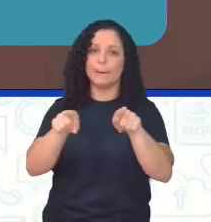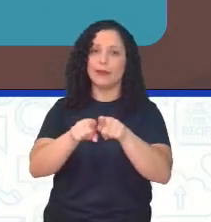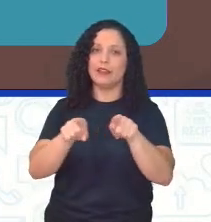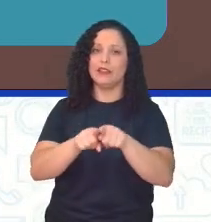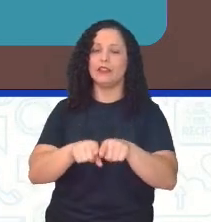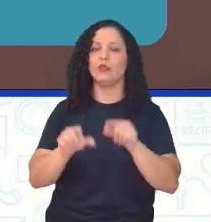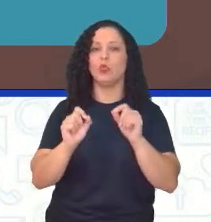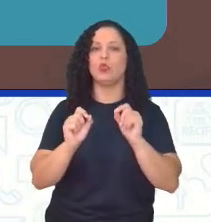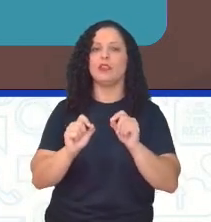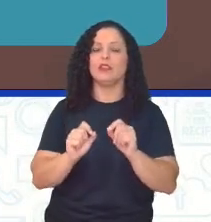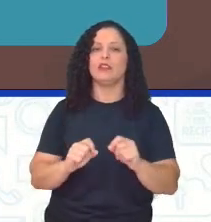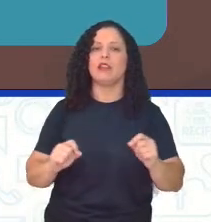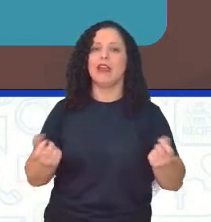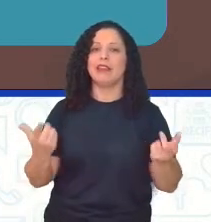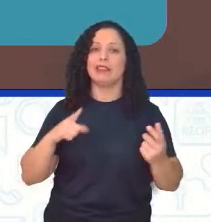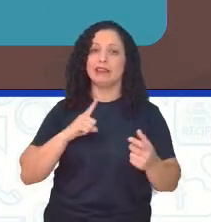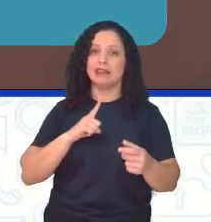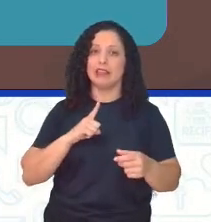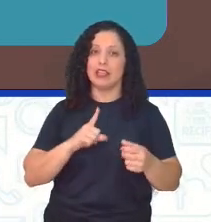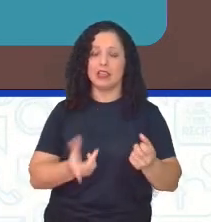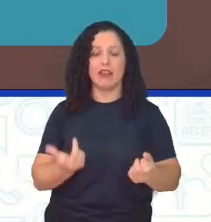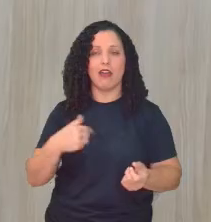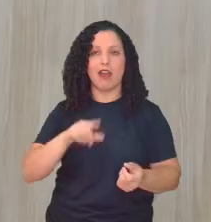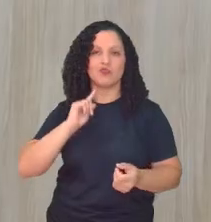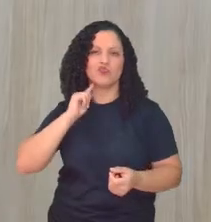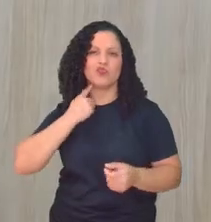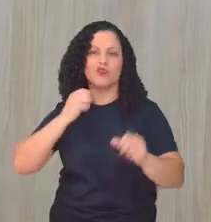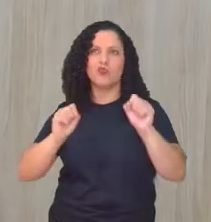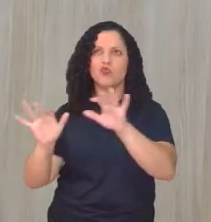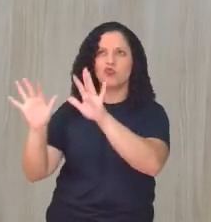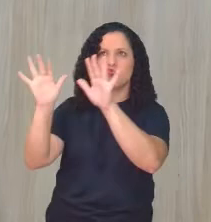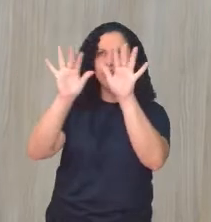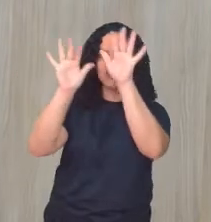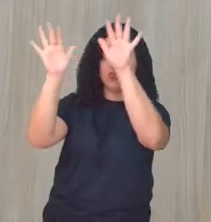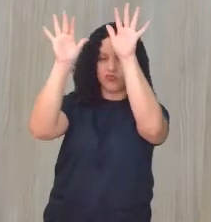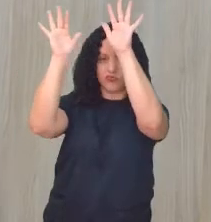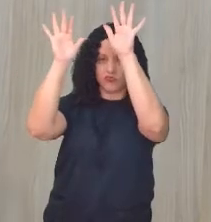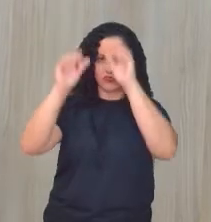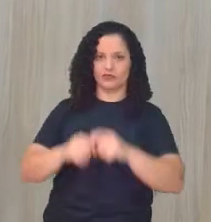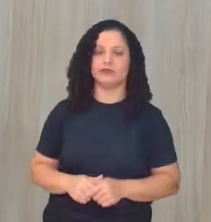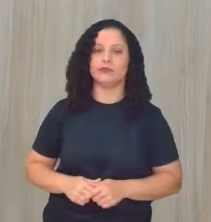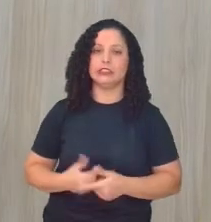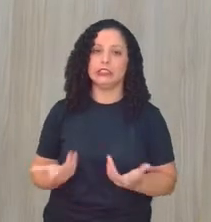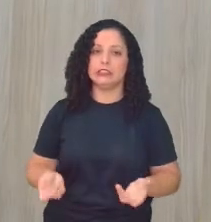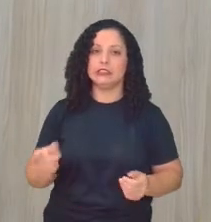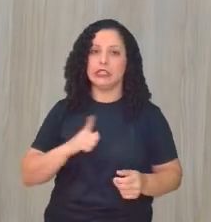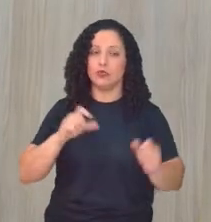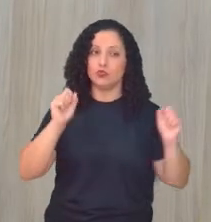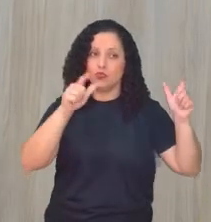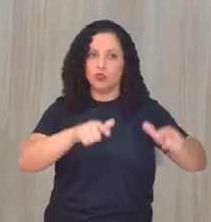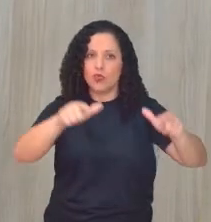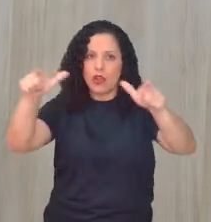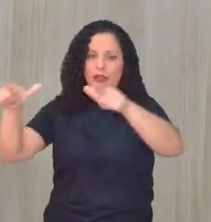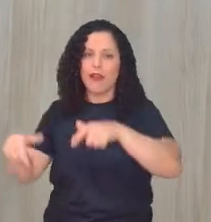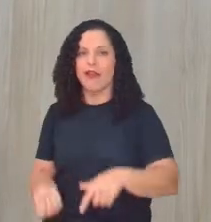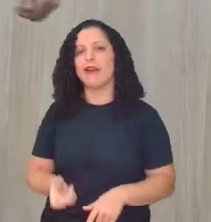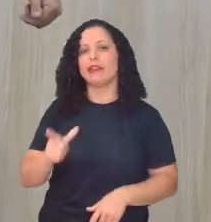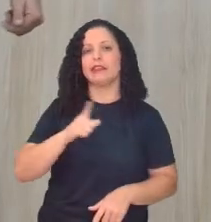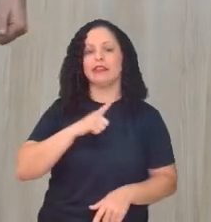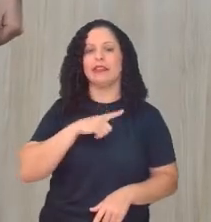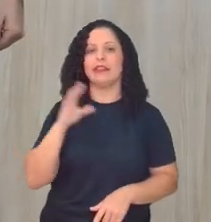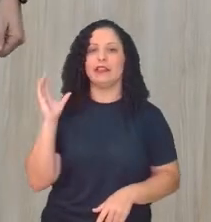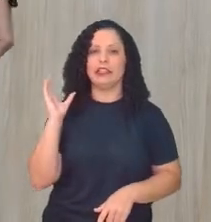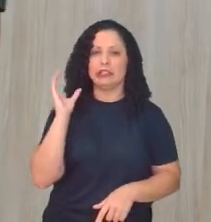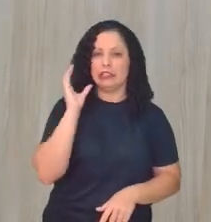contribuindo para o aquecimento global. Então, veja. Se a gente já falou que as ilhas de calor vão gerar o uso de mais ar-condicionado, vão gerar